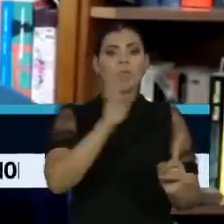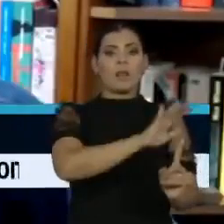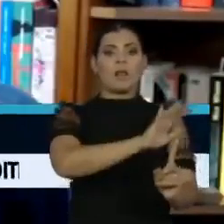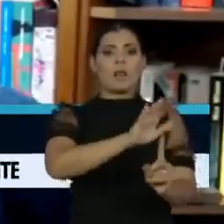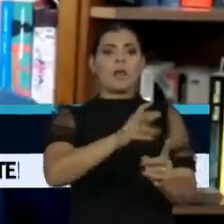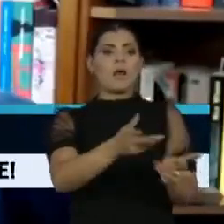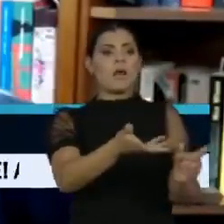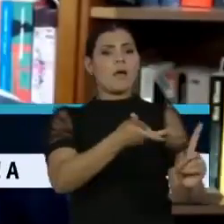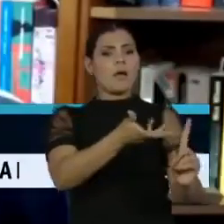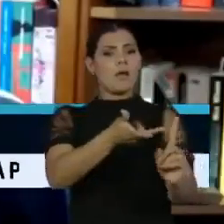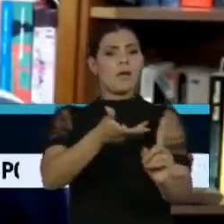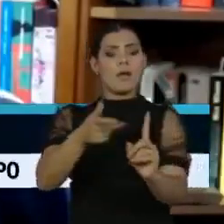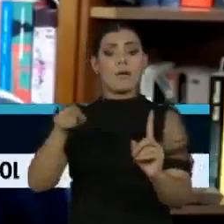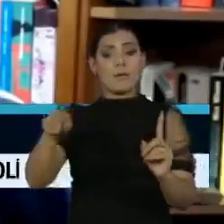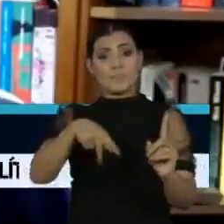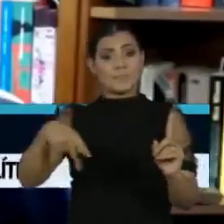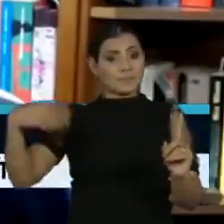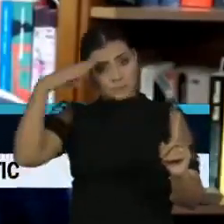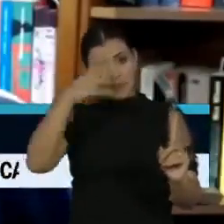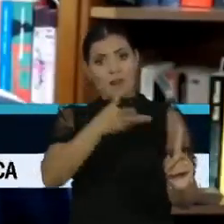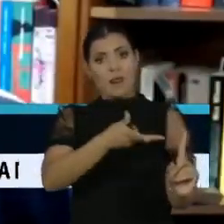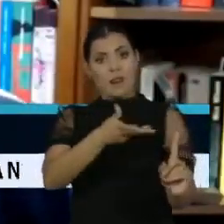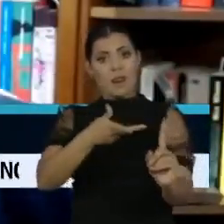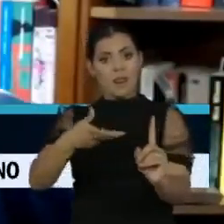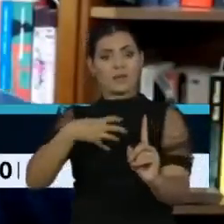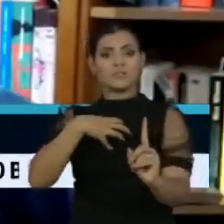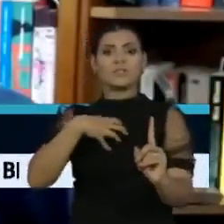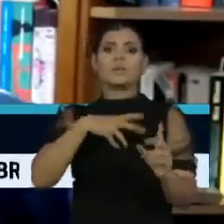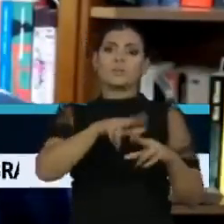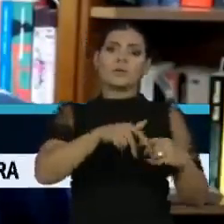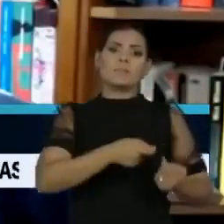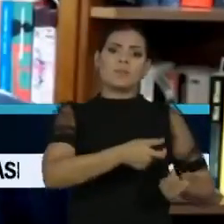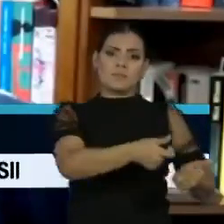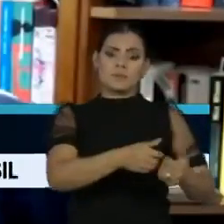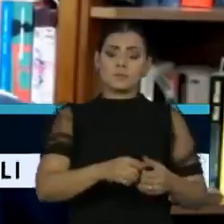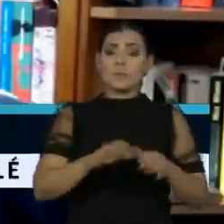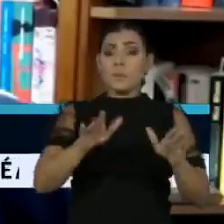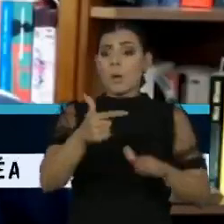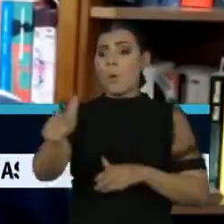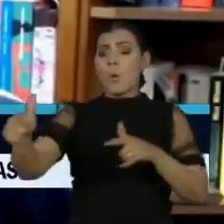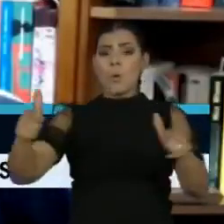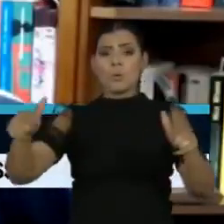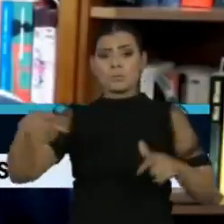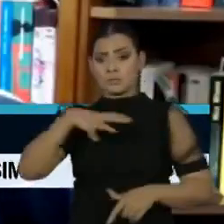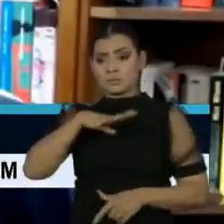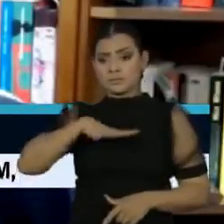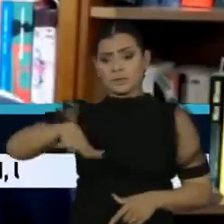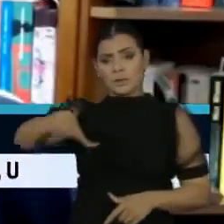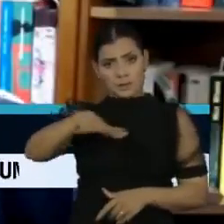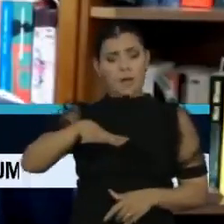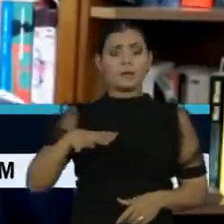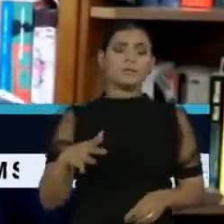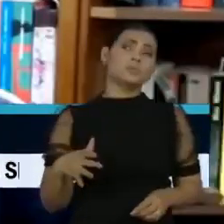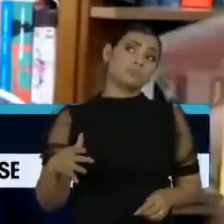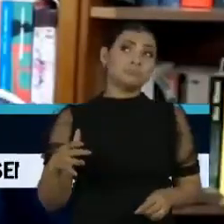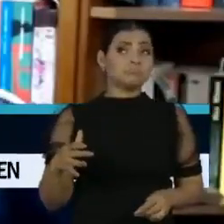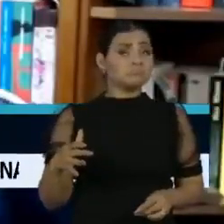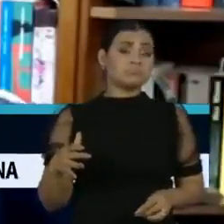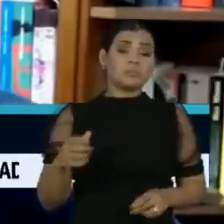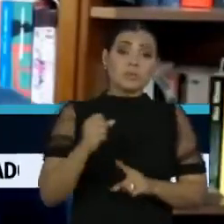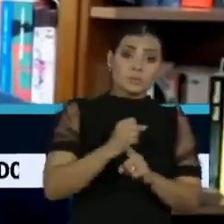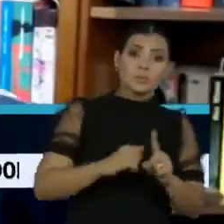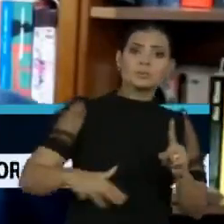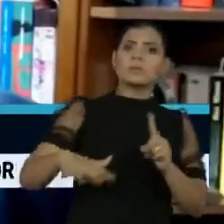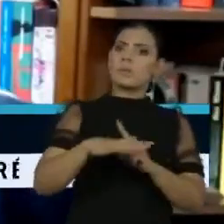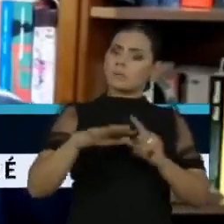esse tipo de instrumento. Já em outras cidades onde a